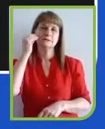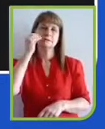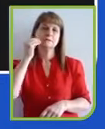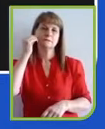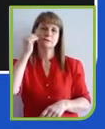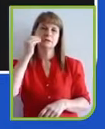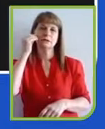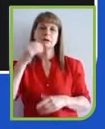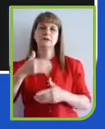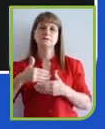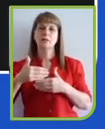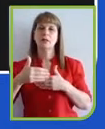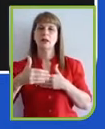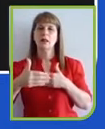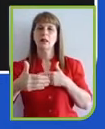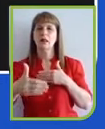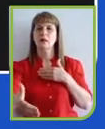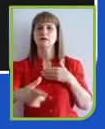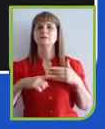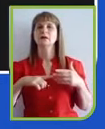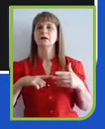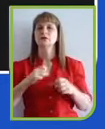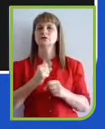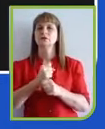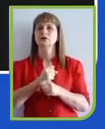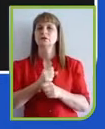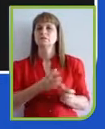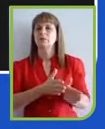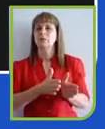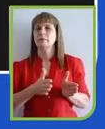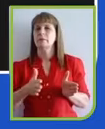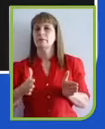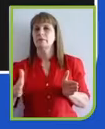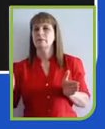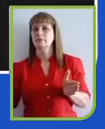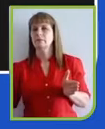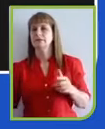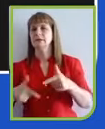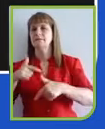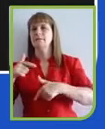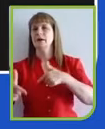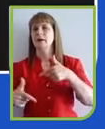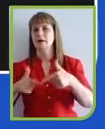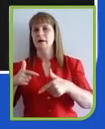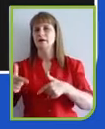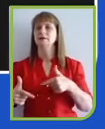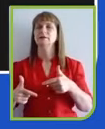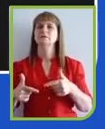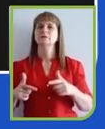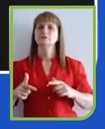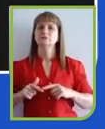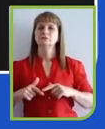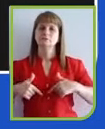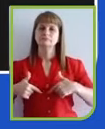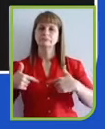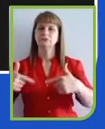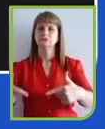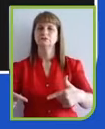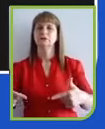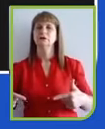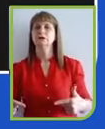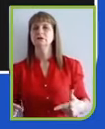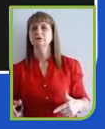com muitos anos de atuação em empresas, vivendo dilemas de sustentabilidade